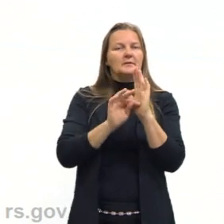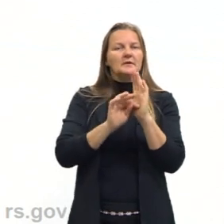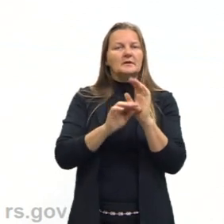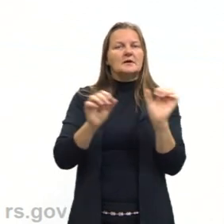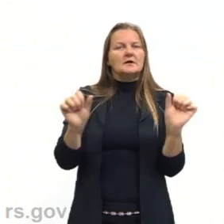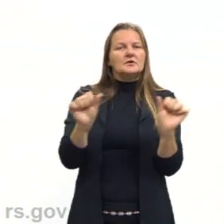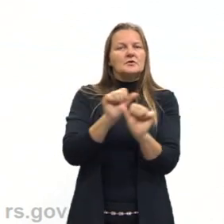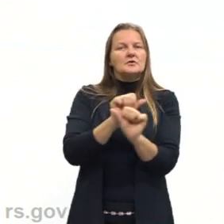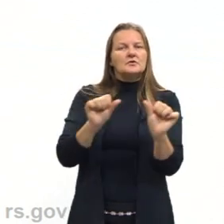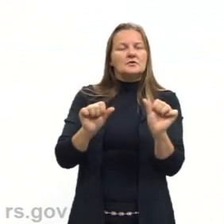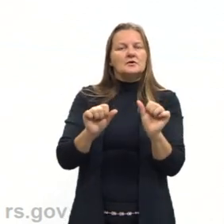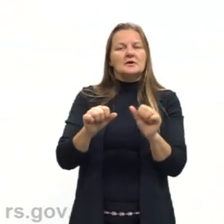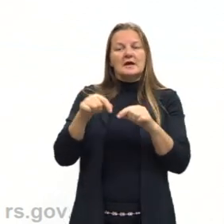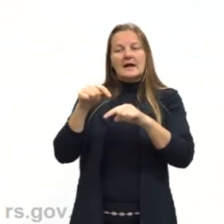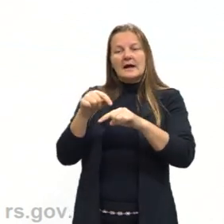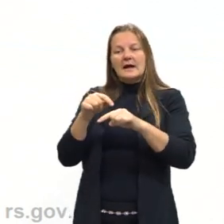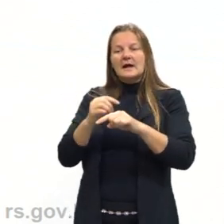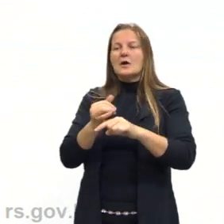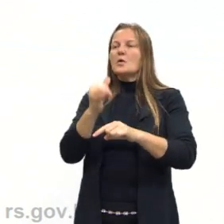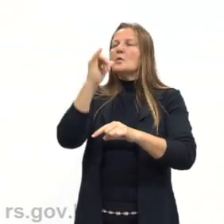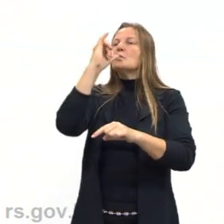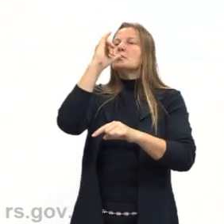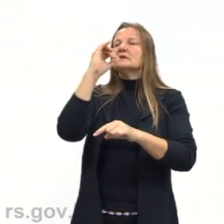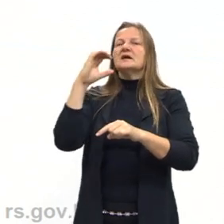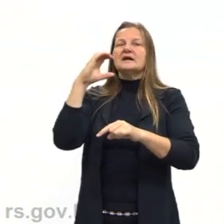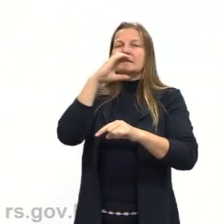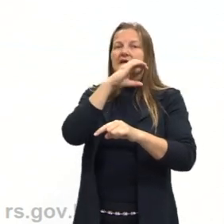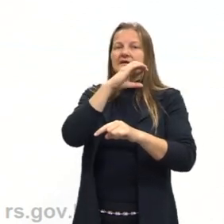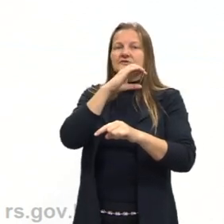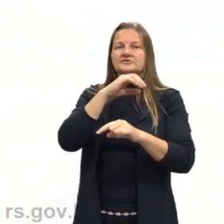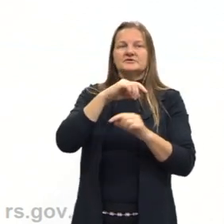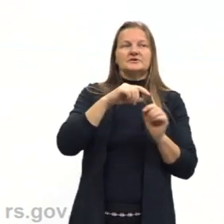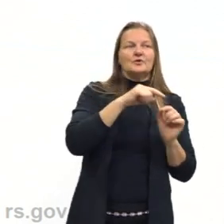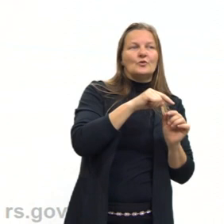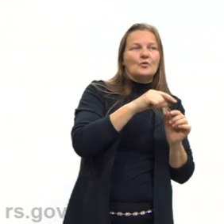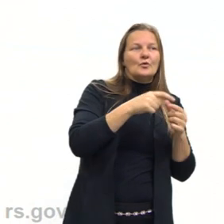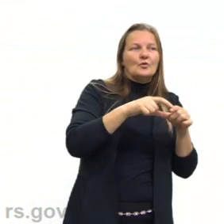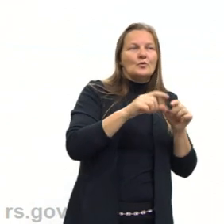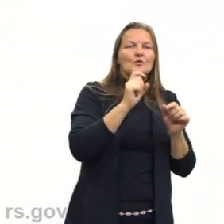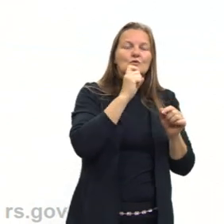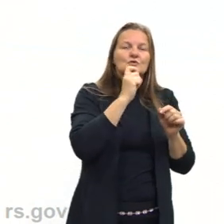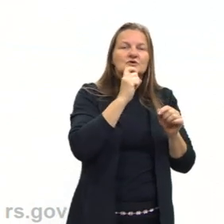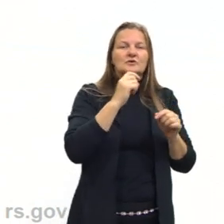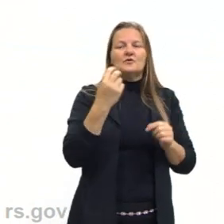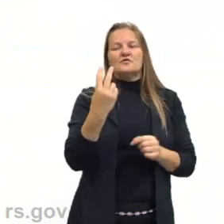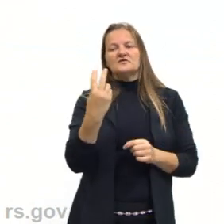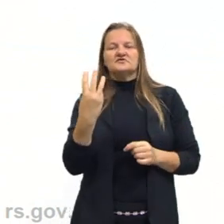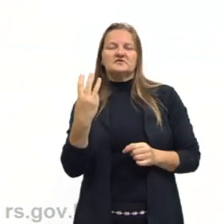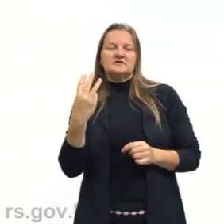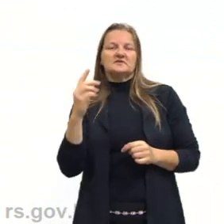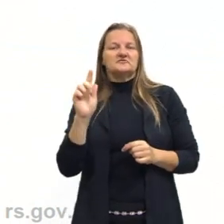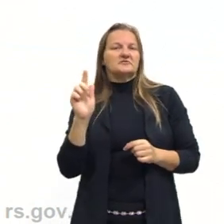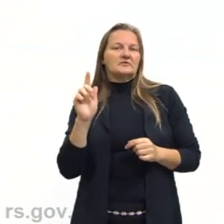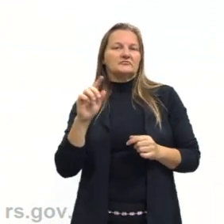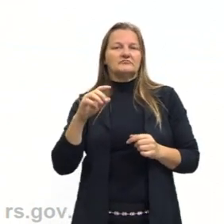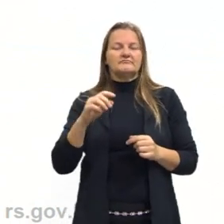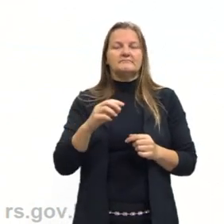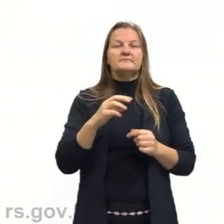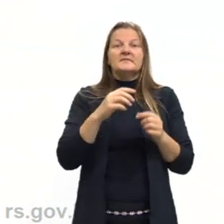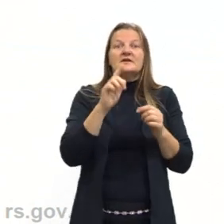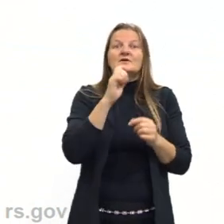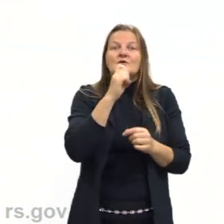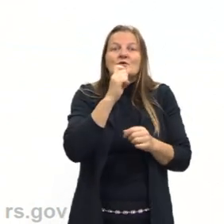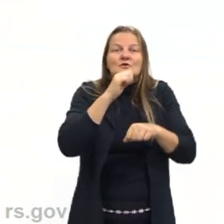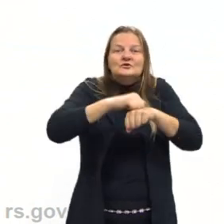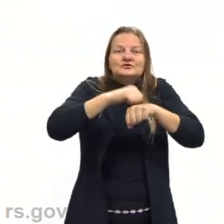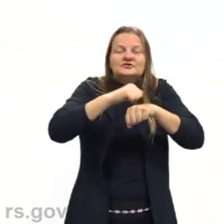ele é retirado da bebida quente, porque a bebida está em uma temperatura ambiente de 20 graus, 23 graus, às vezes até mais, e o gelo está